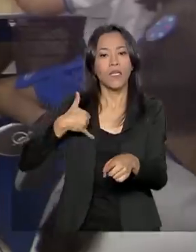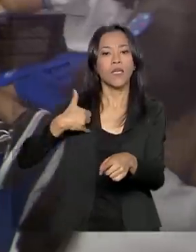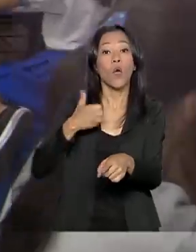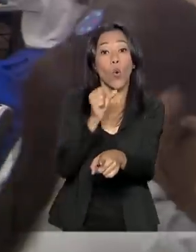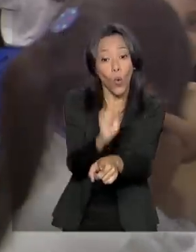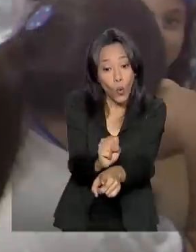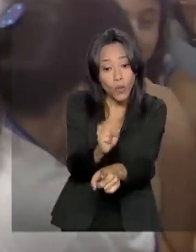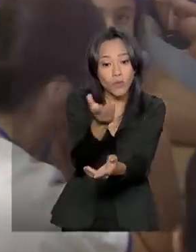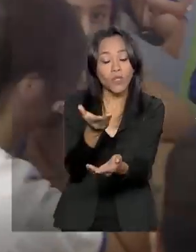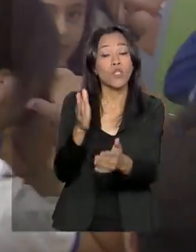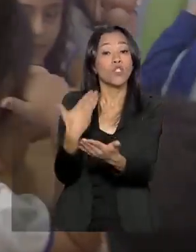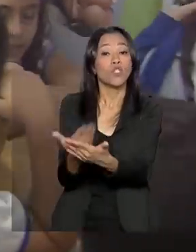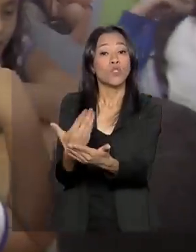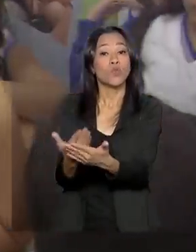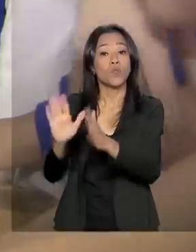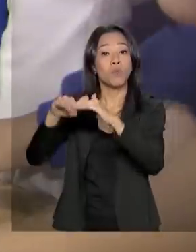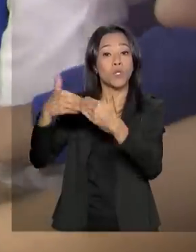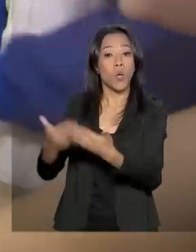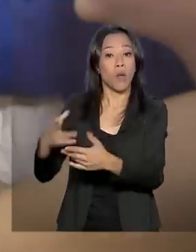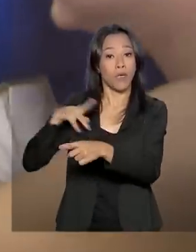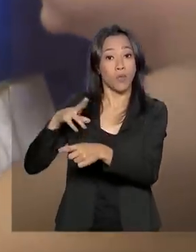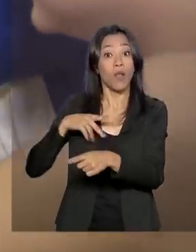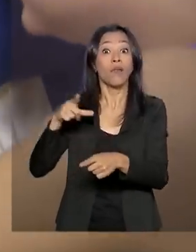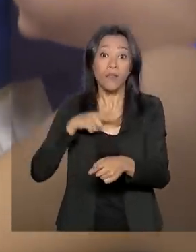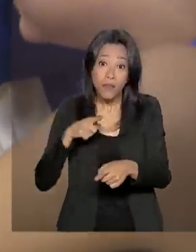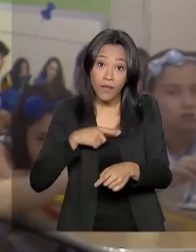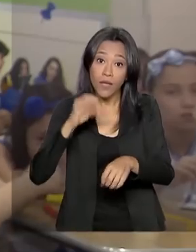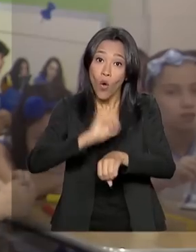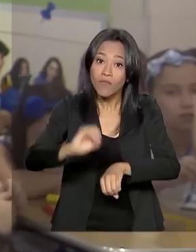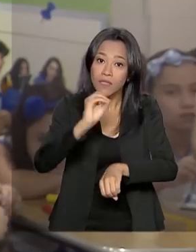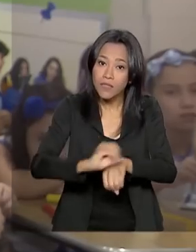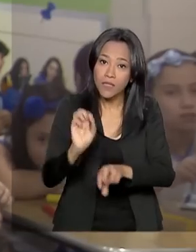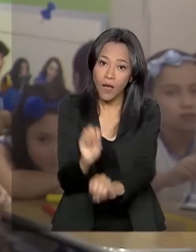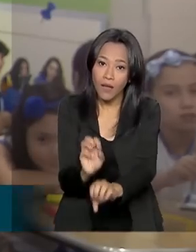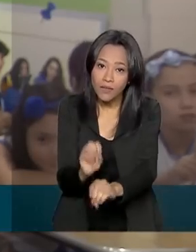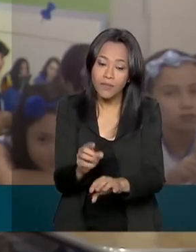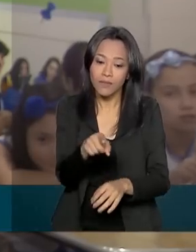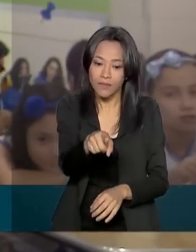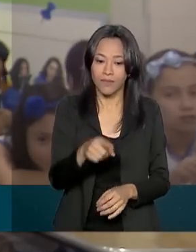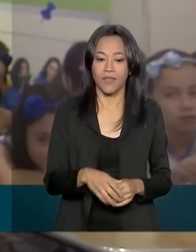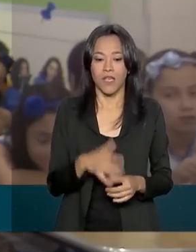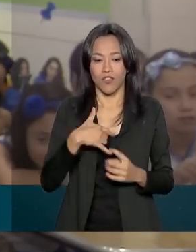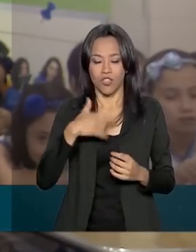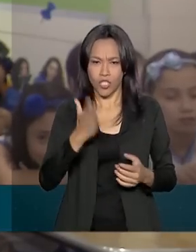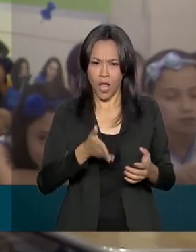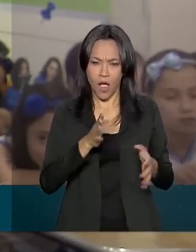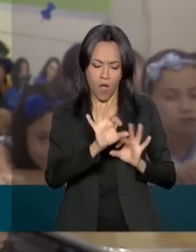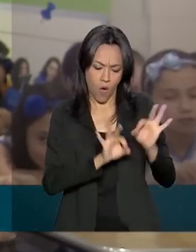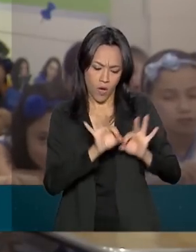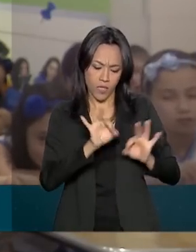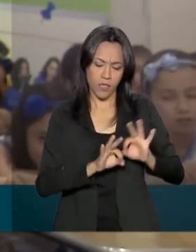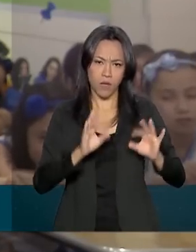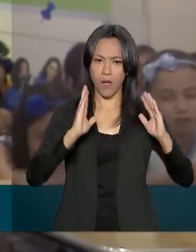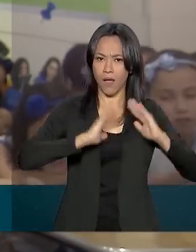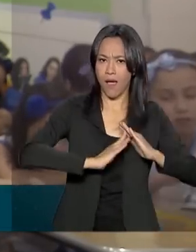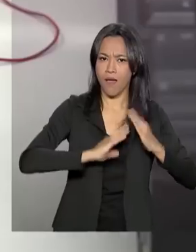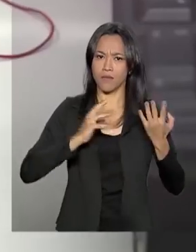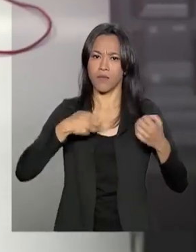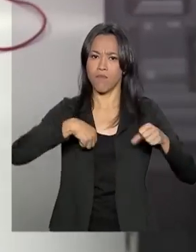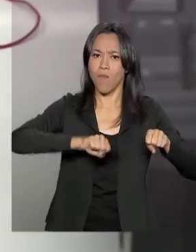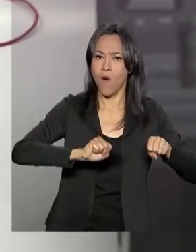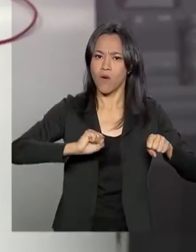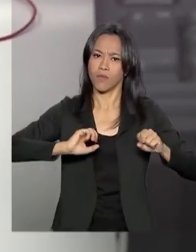estuda em uma escola particular que oferece uma oficina de robótica. A gente já montou uma casa, já montou moto, carro.